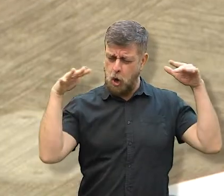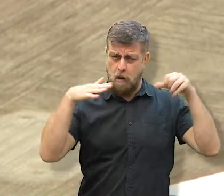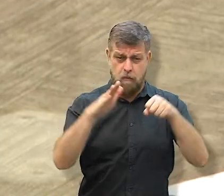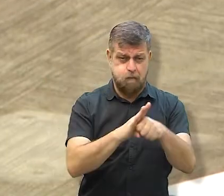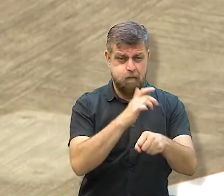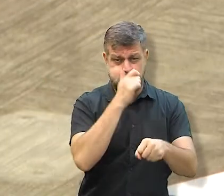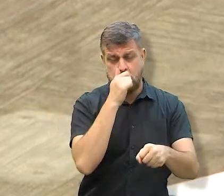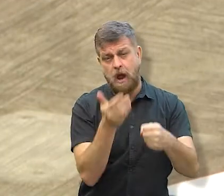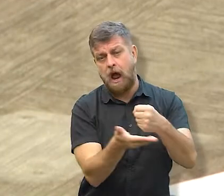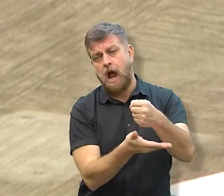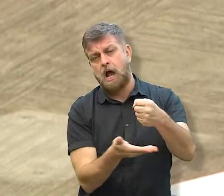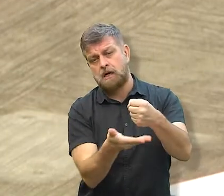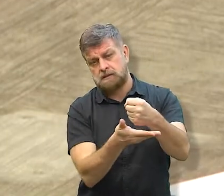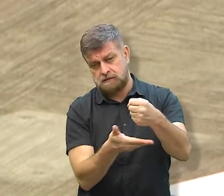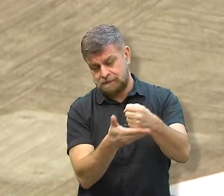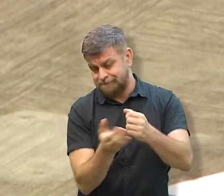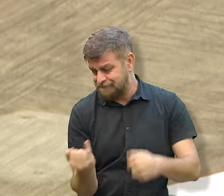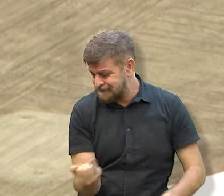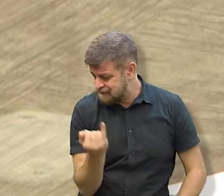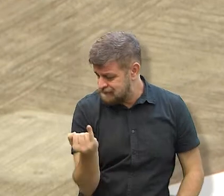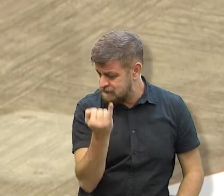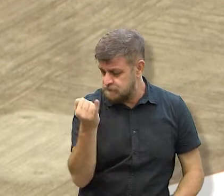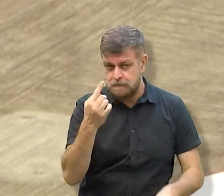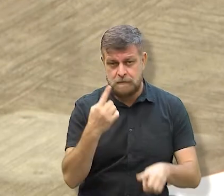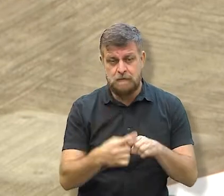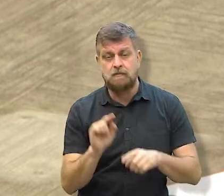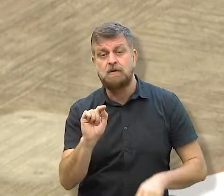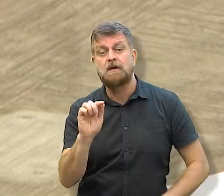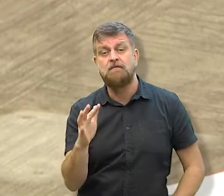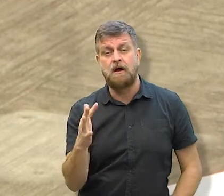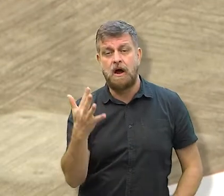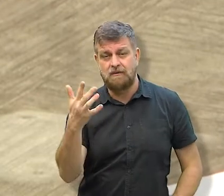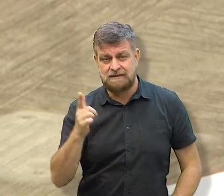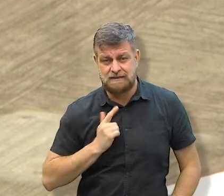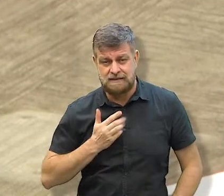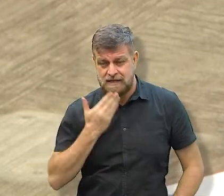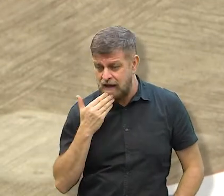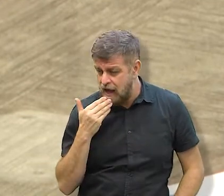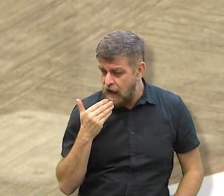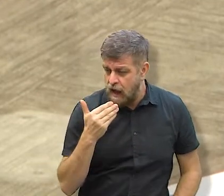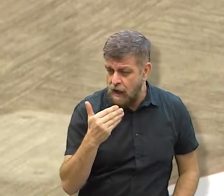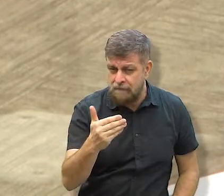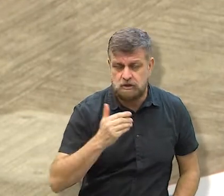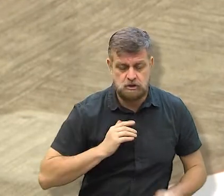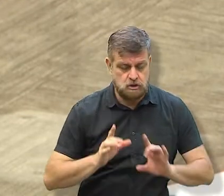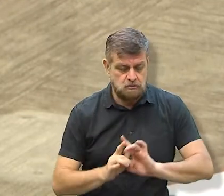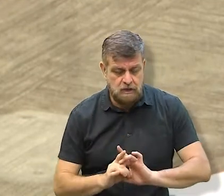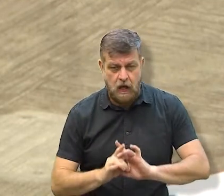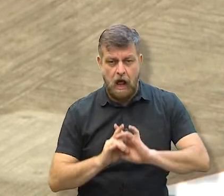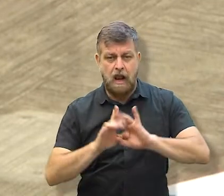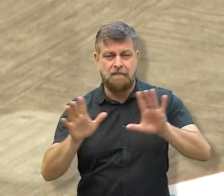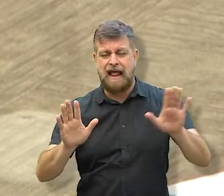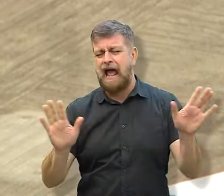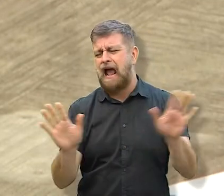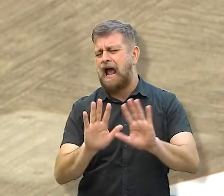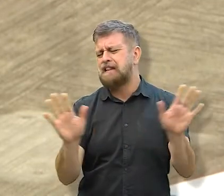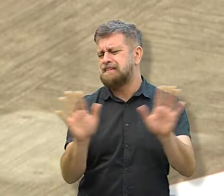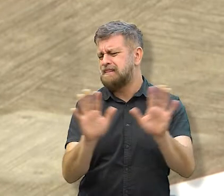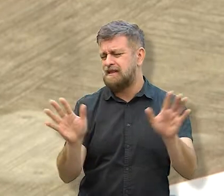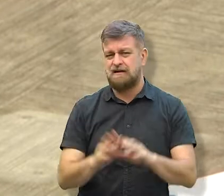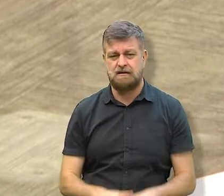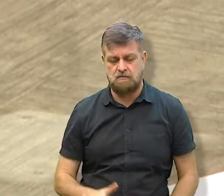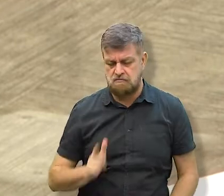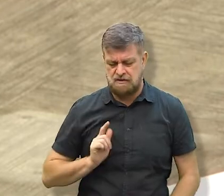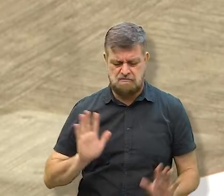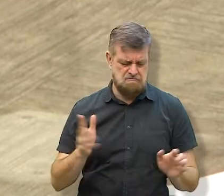aglomeração, isso é essencial, porque senão essa reivindicação de liberdade, de não